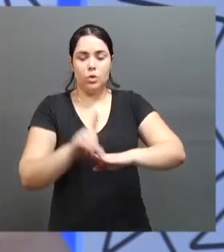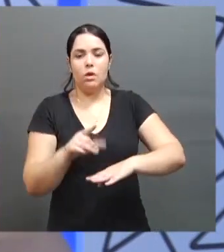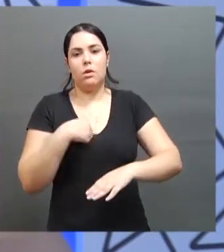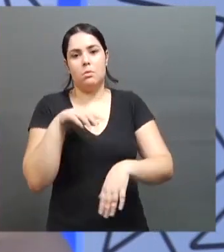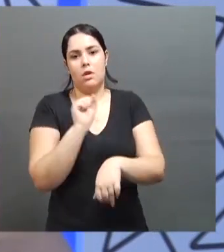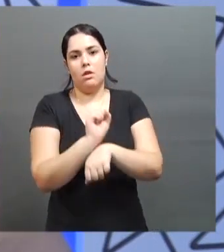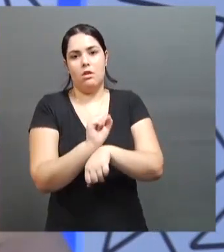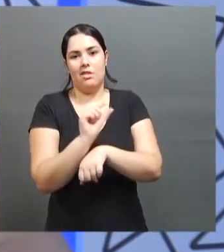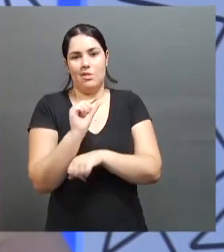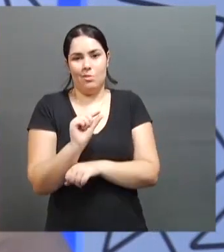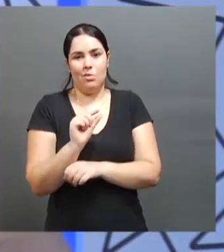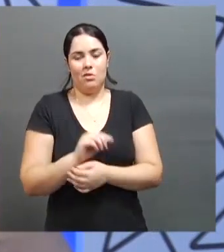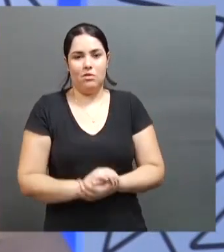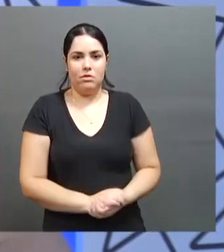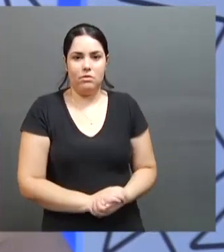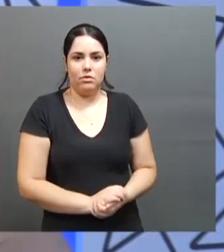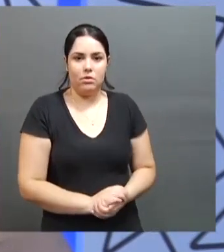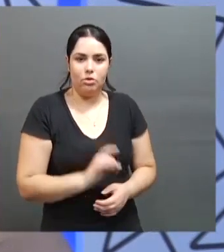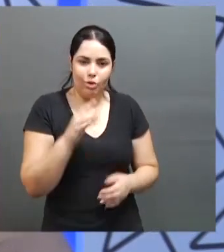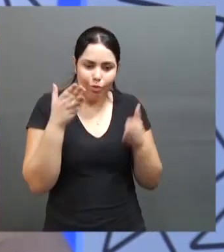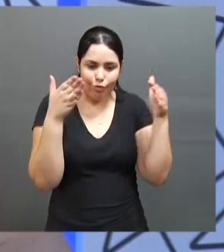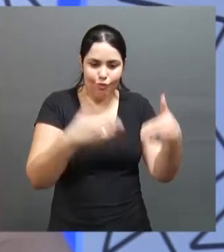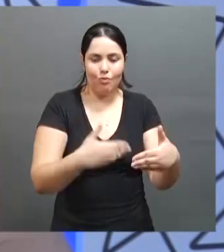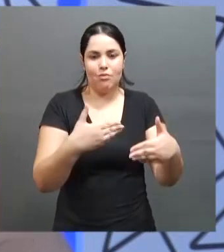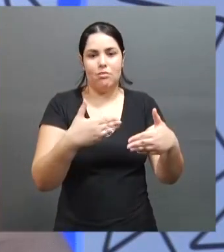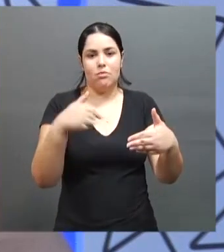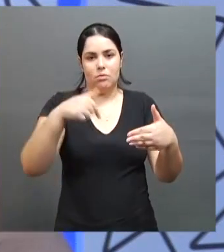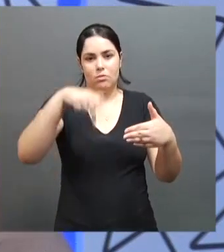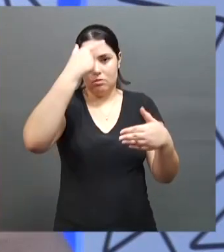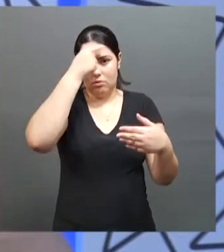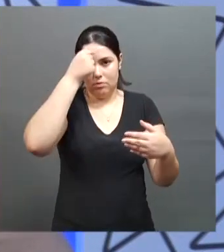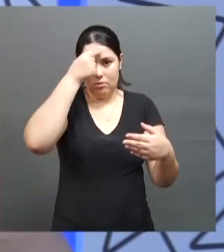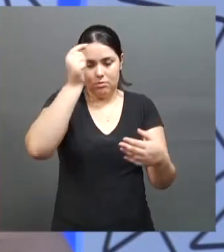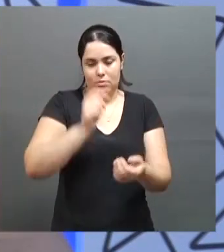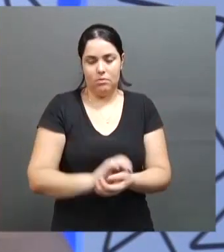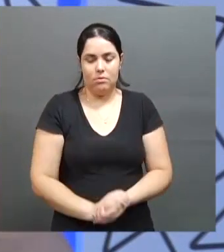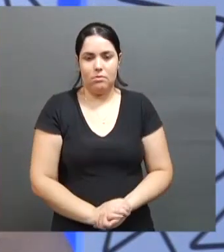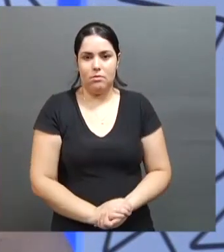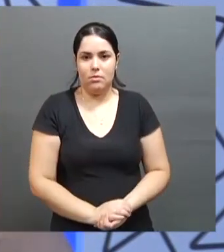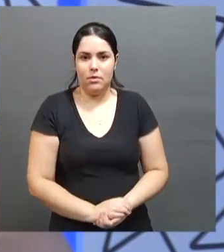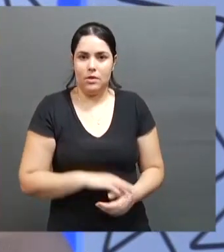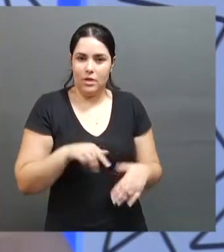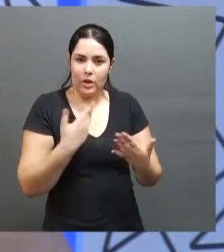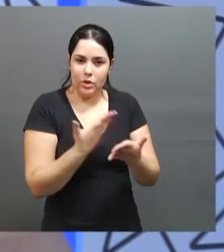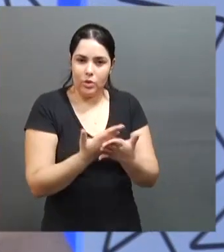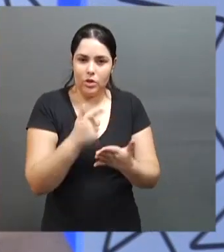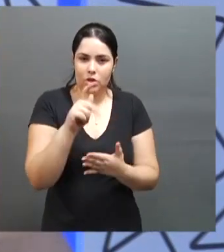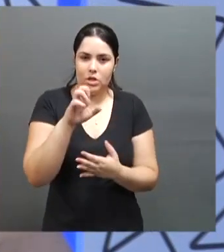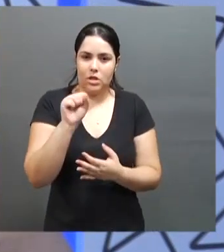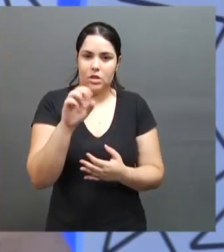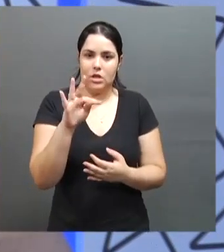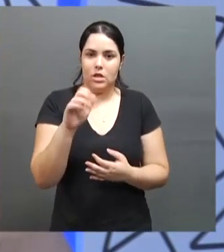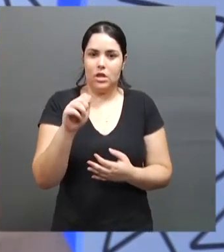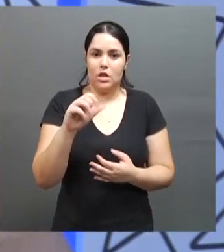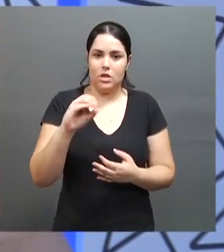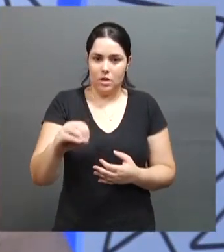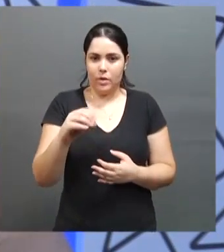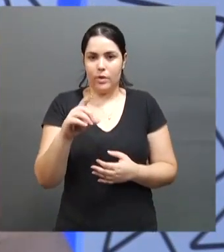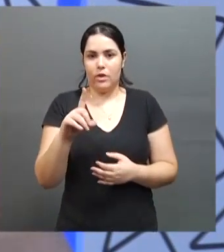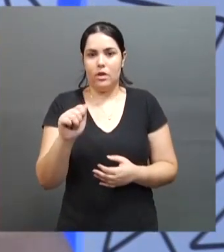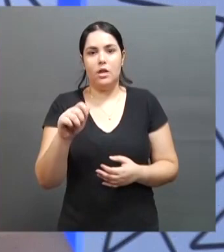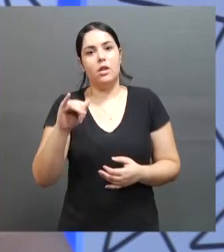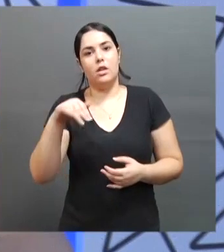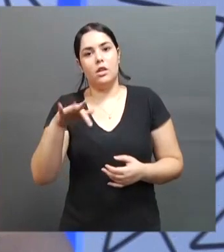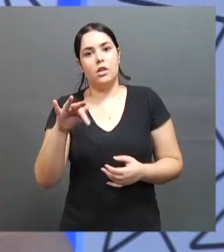na outra categoria e ficar nos Jogos Universitários somente. Você estuda a gestão da informação aqui na Isso, gestão da informação.